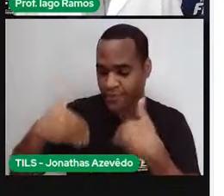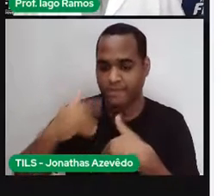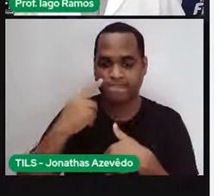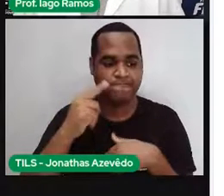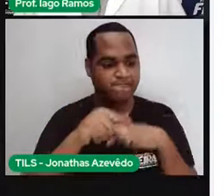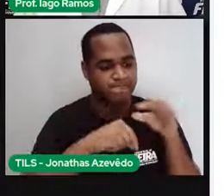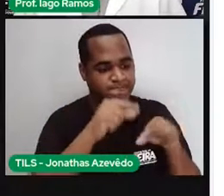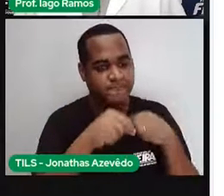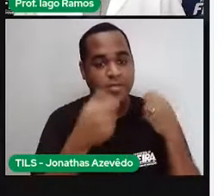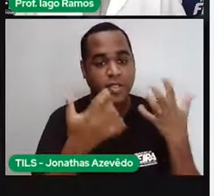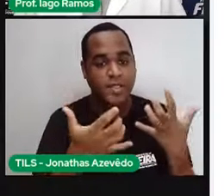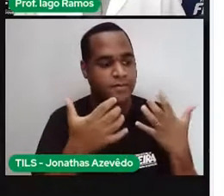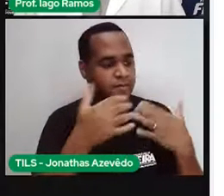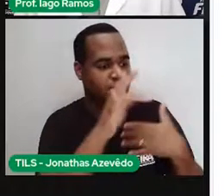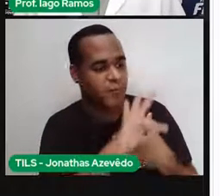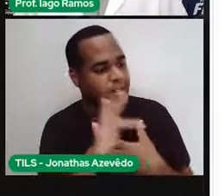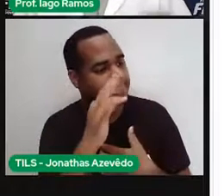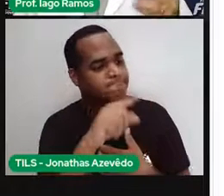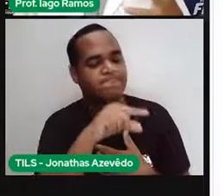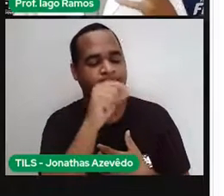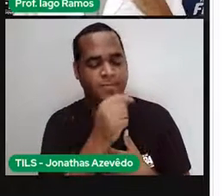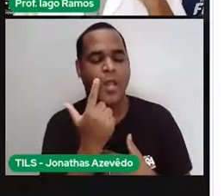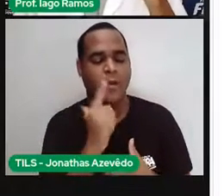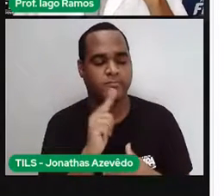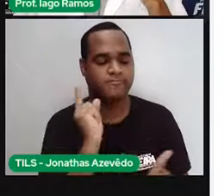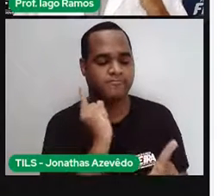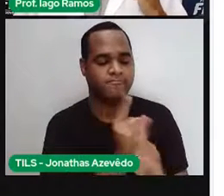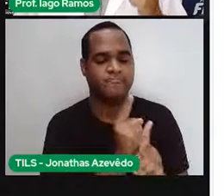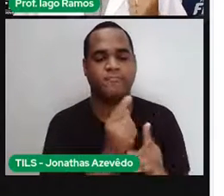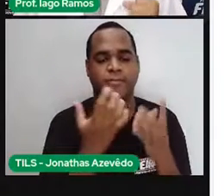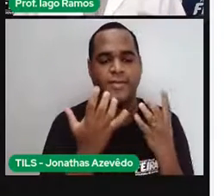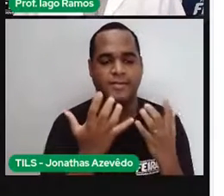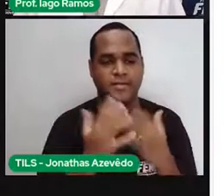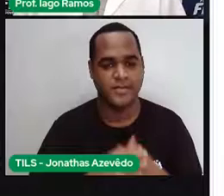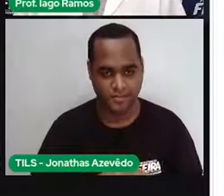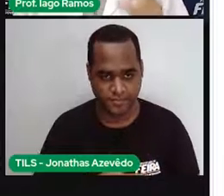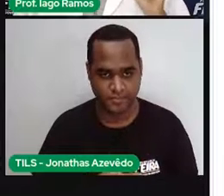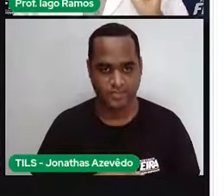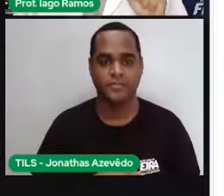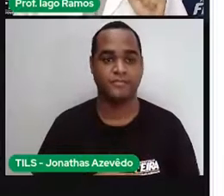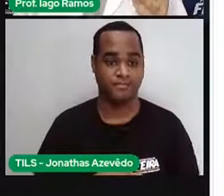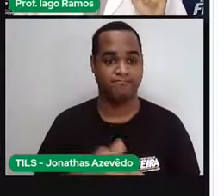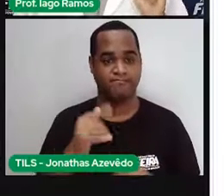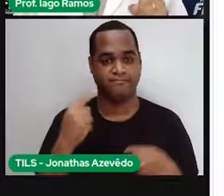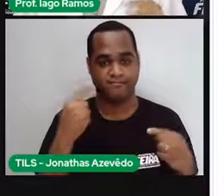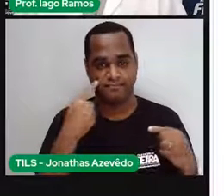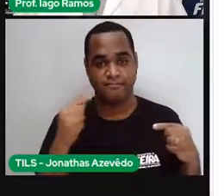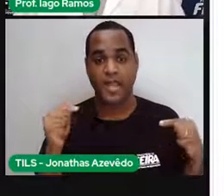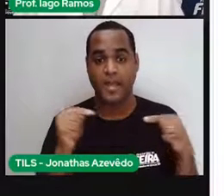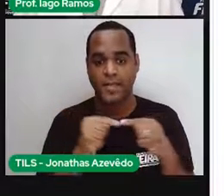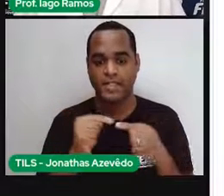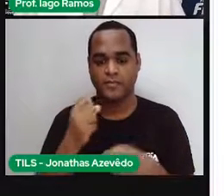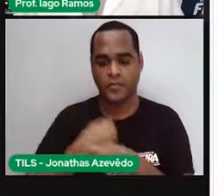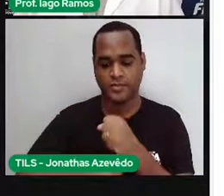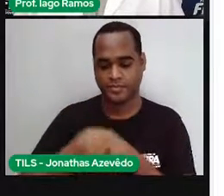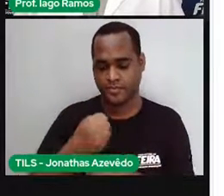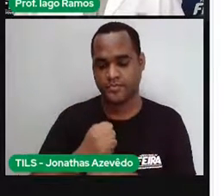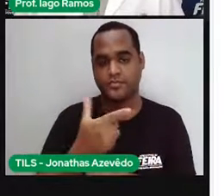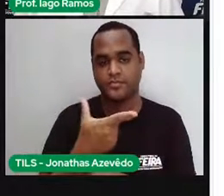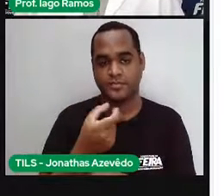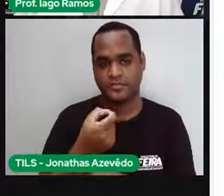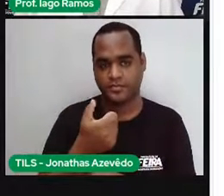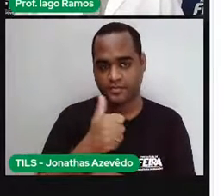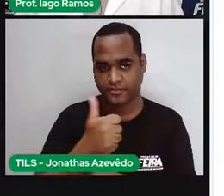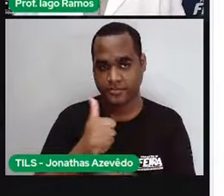faculdade para poder cursar, tá? Mas eu trouxe essa situação aqui, ó, que é do ano de 2011, da prova do